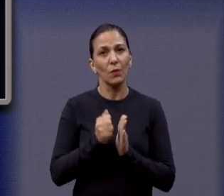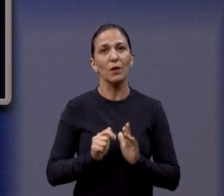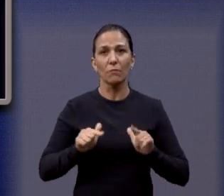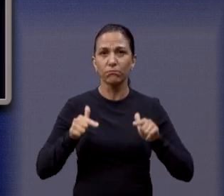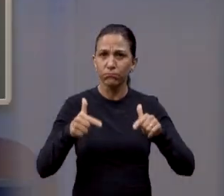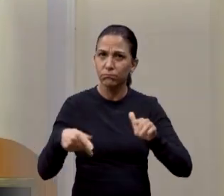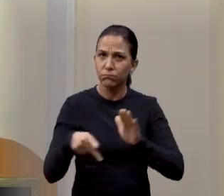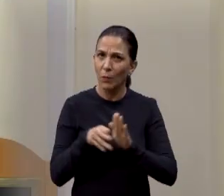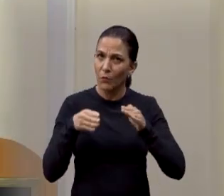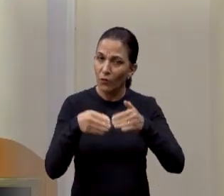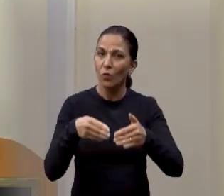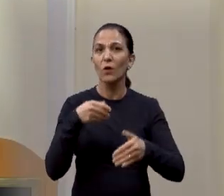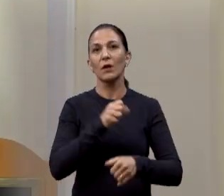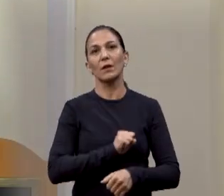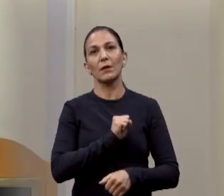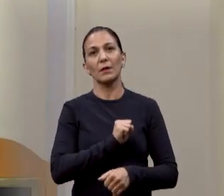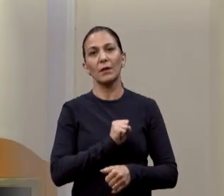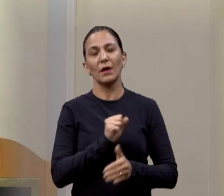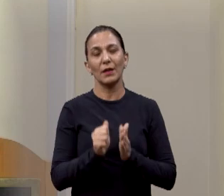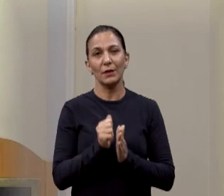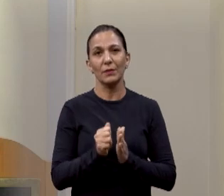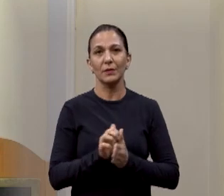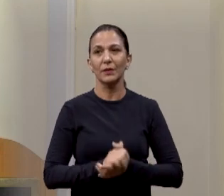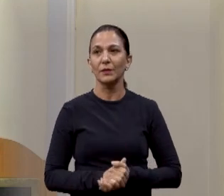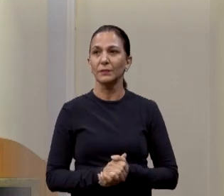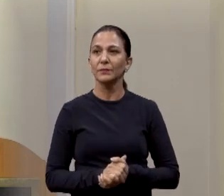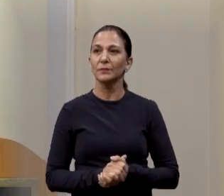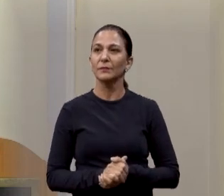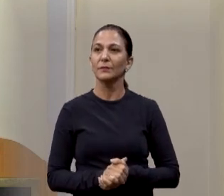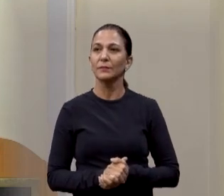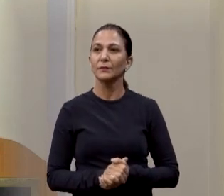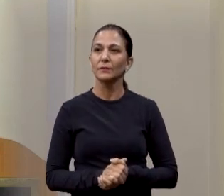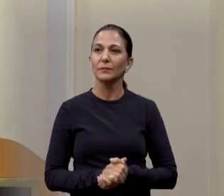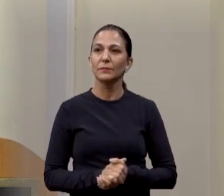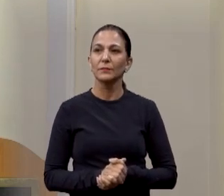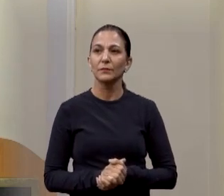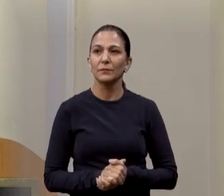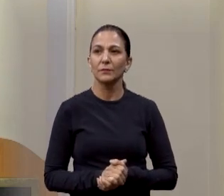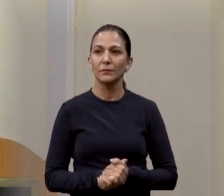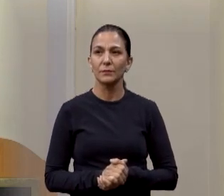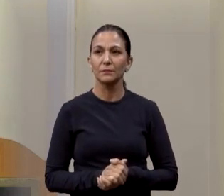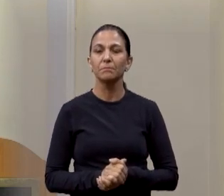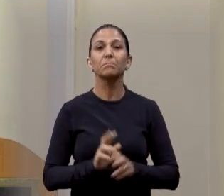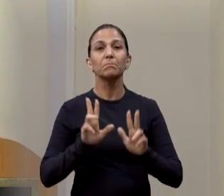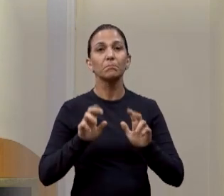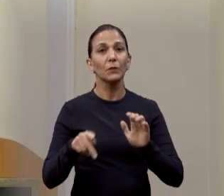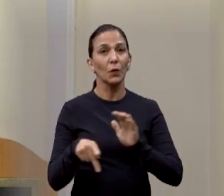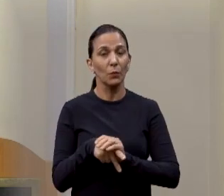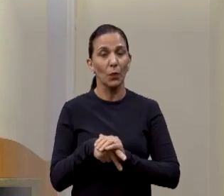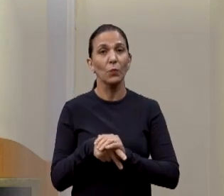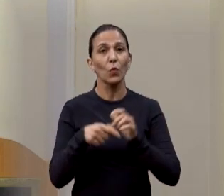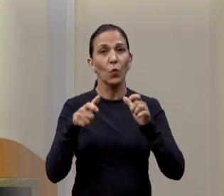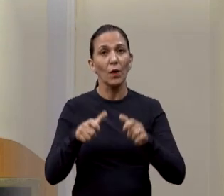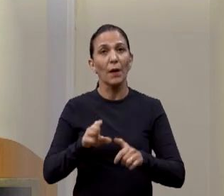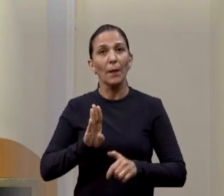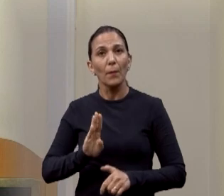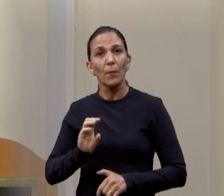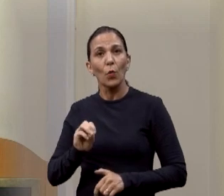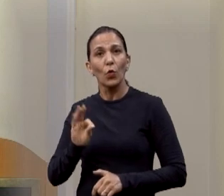Araraquara, luto por Araraquara. E o próximo assunto rapidinho, assim como o vereador Aluísio Boi disse hoje, nós também fomos ao Botânico, vamos